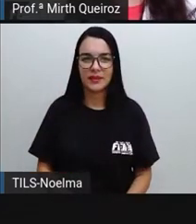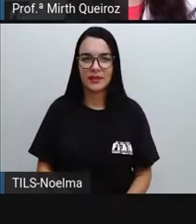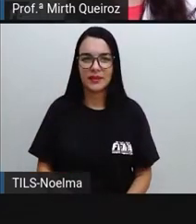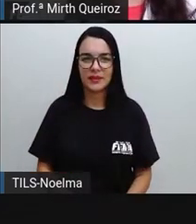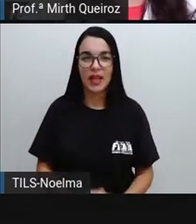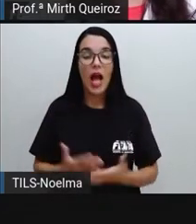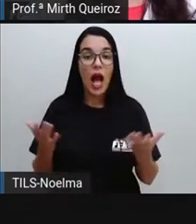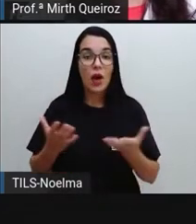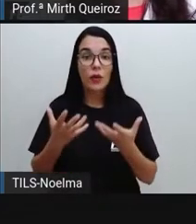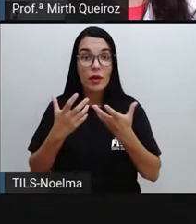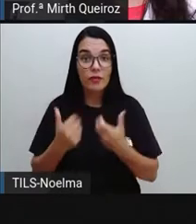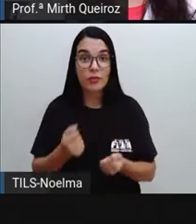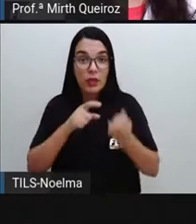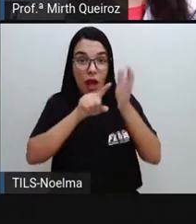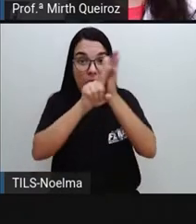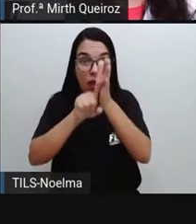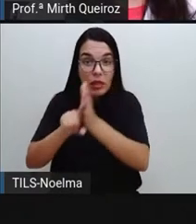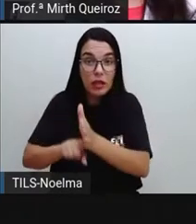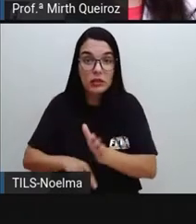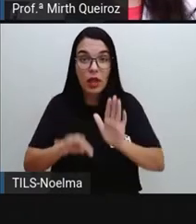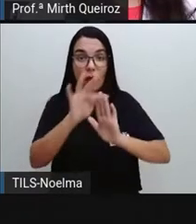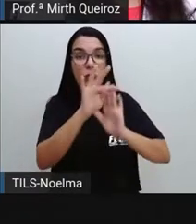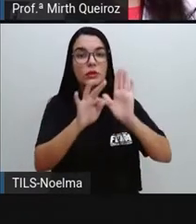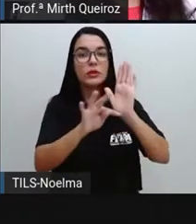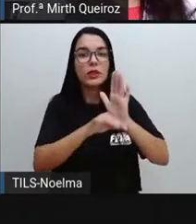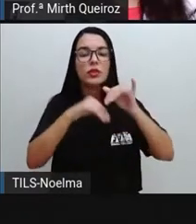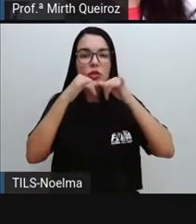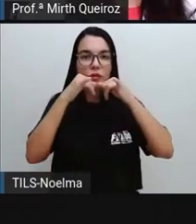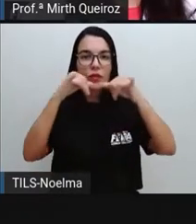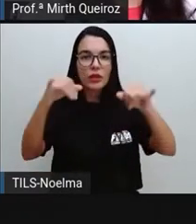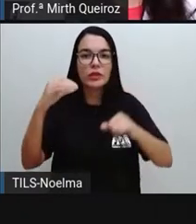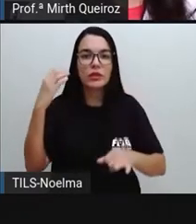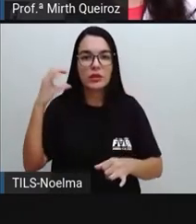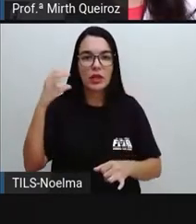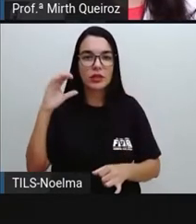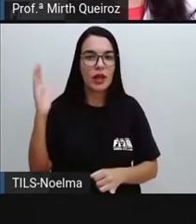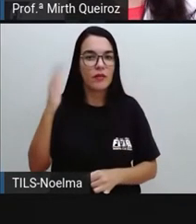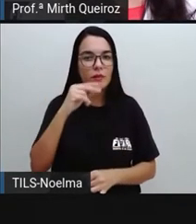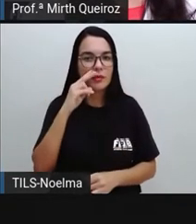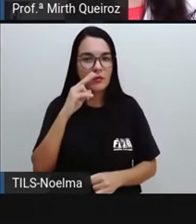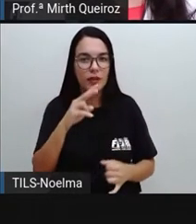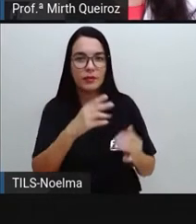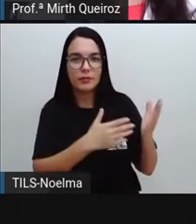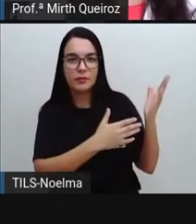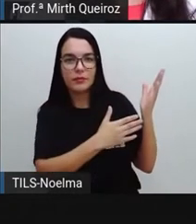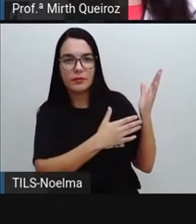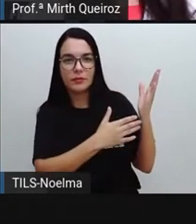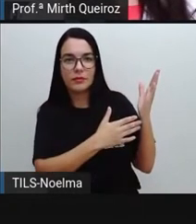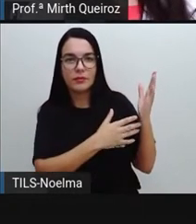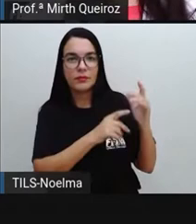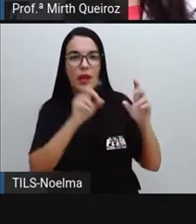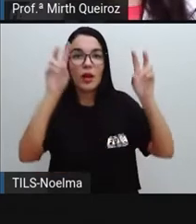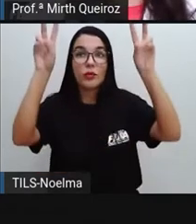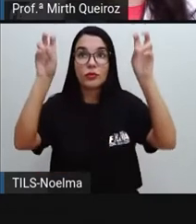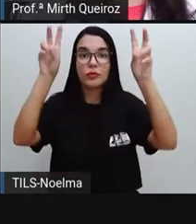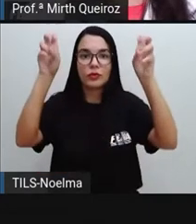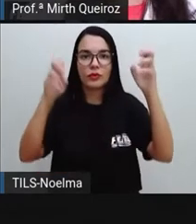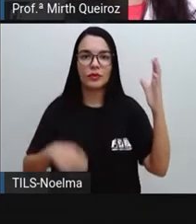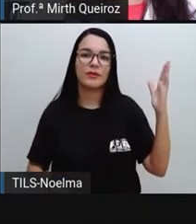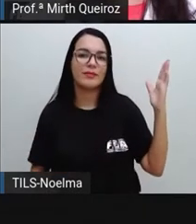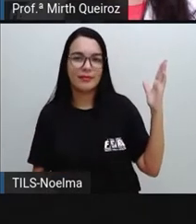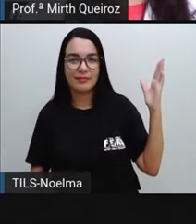E agora nós vamos analisar um texto de divulgação científica. Vamos lá? O título do texto.